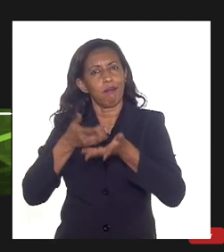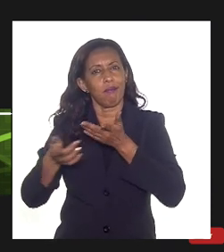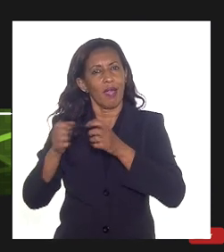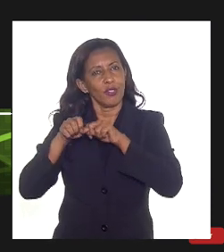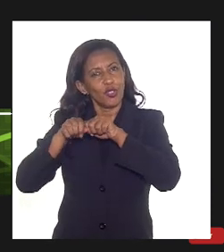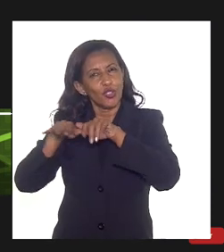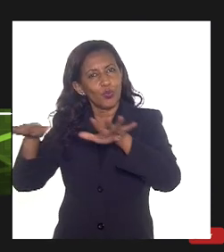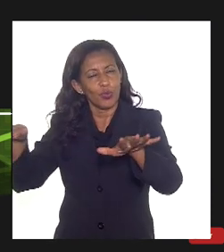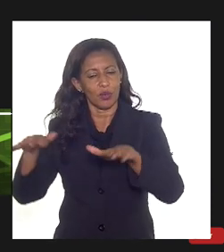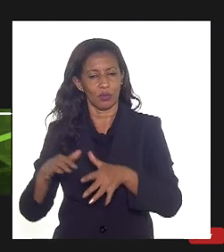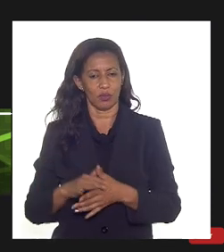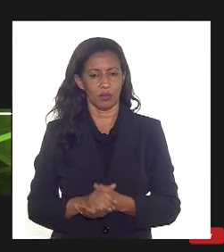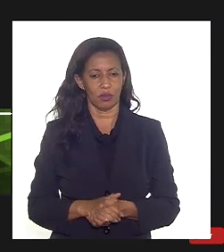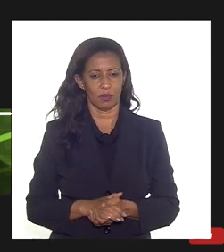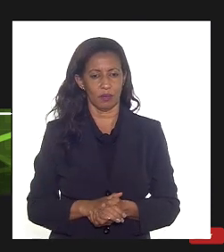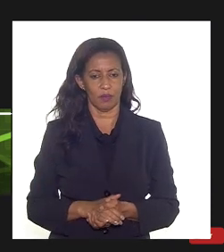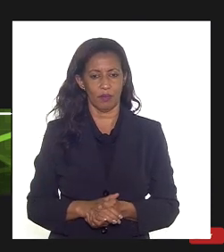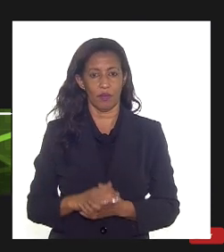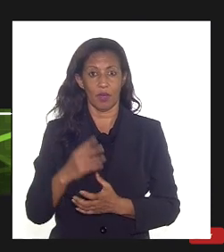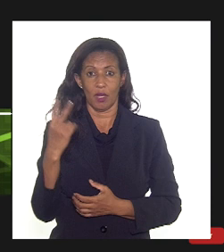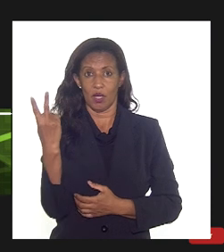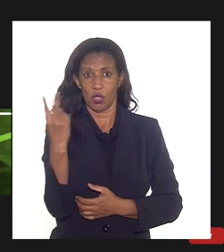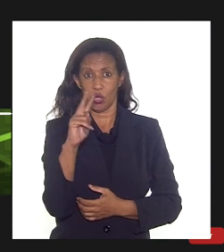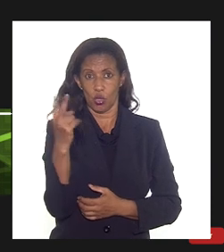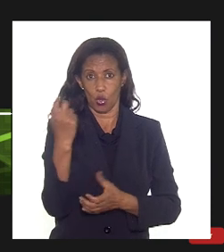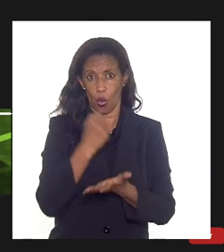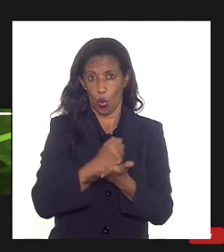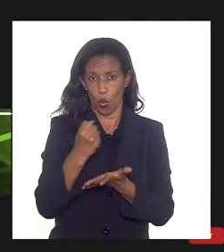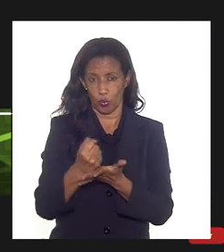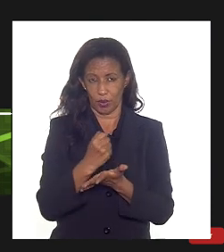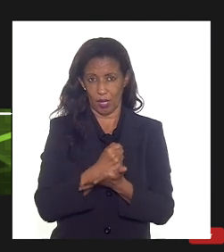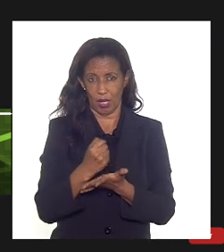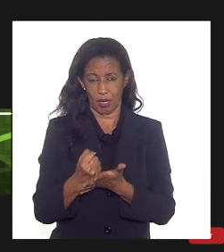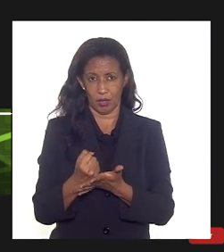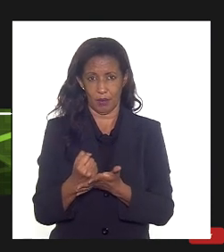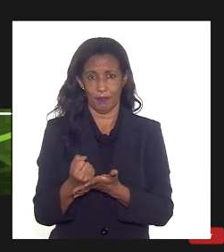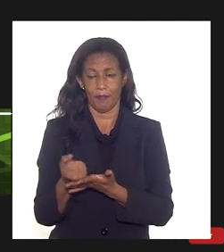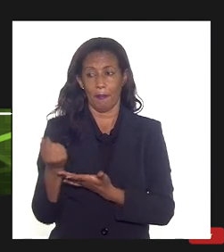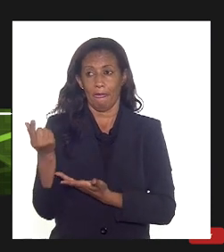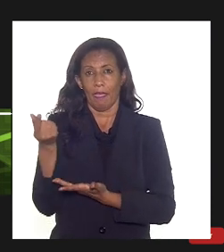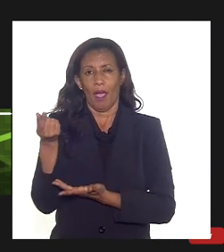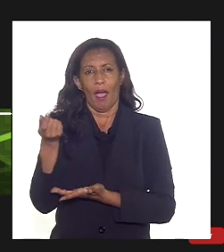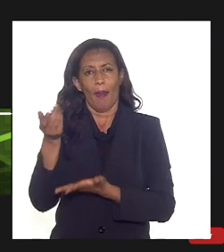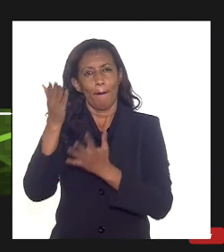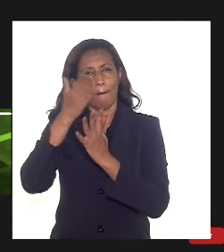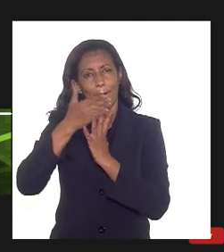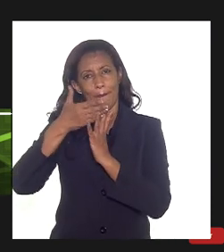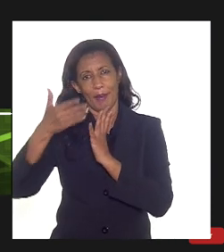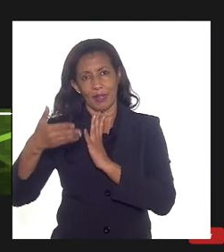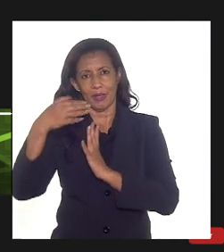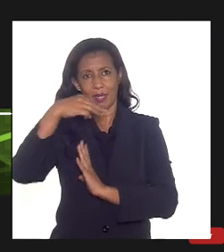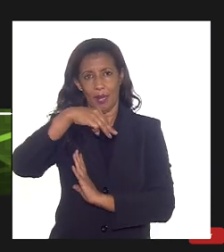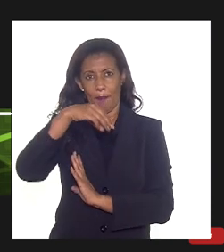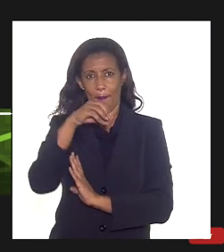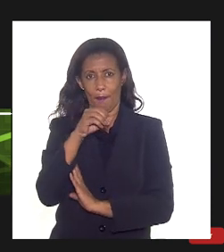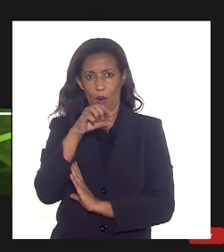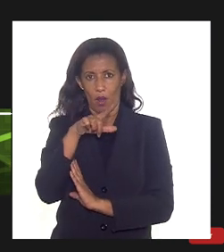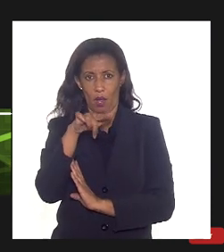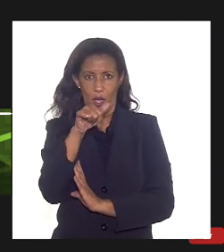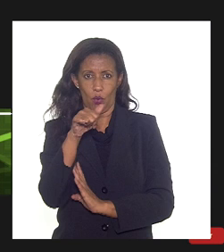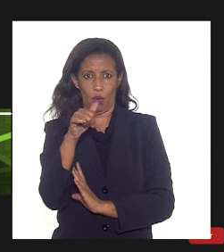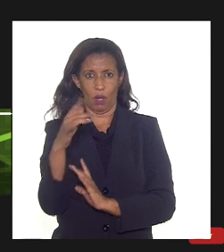distribuidores nesses dois contratos a parcela molécula a parcela de molécula é vinculada à cotação do petróleo